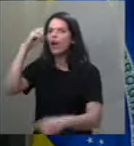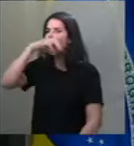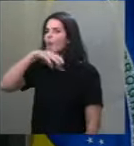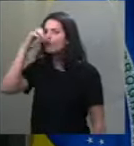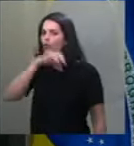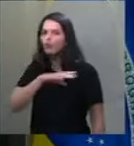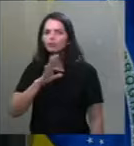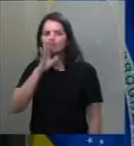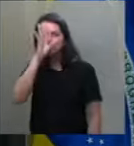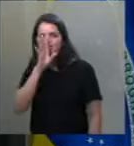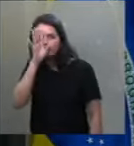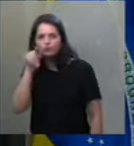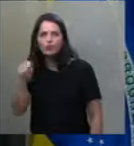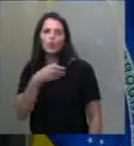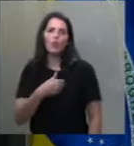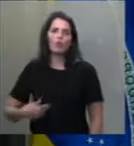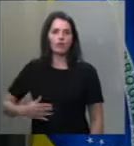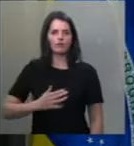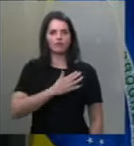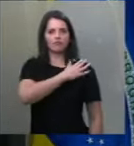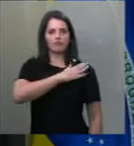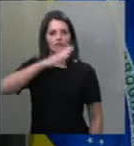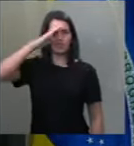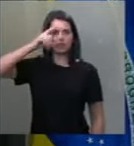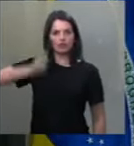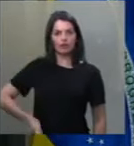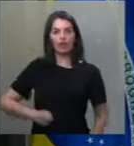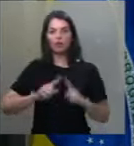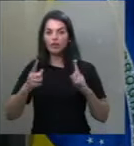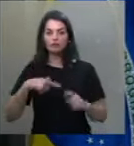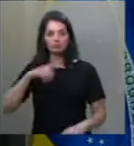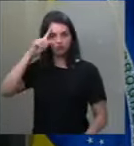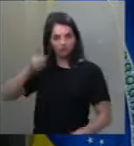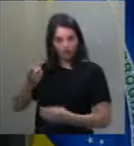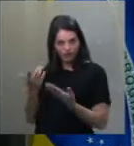cometidos pelo governo, mas nunca foi fechado.